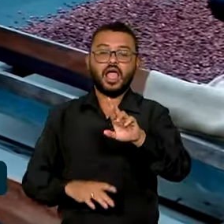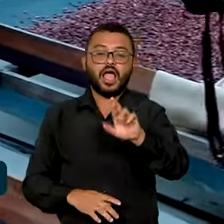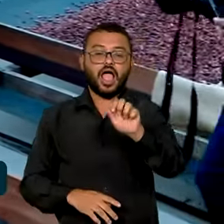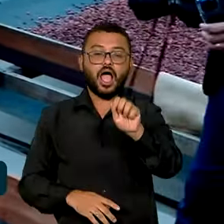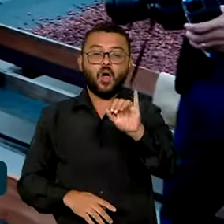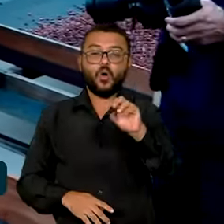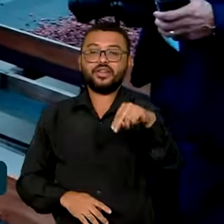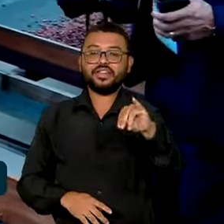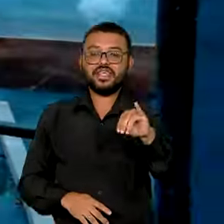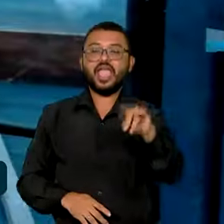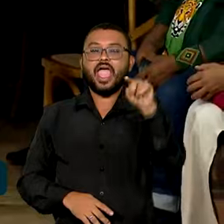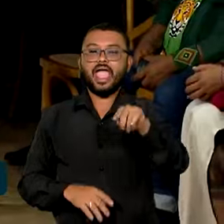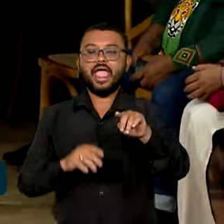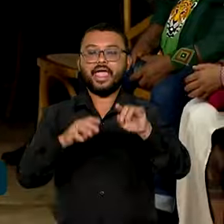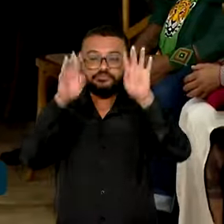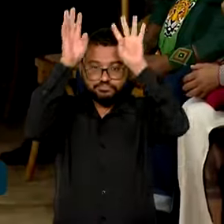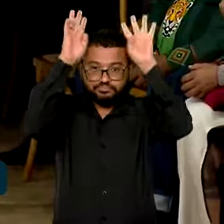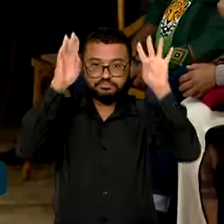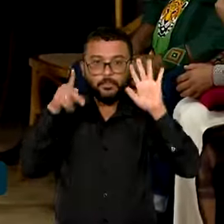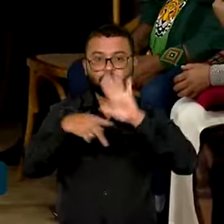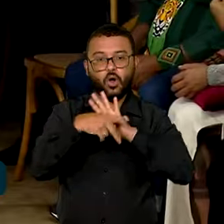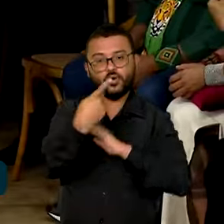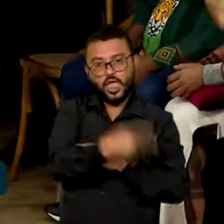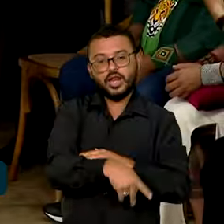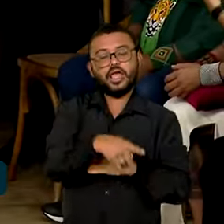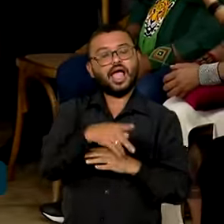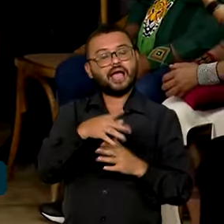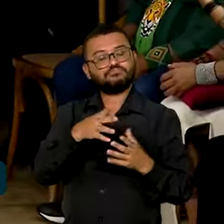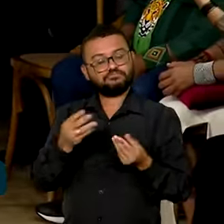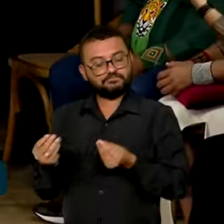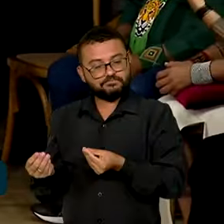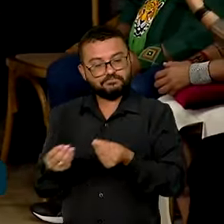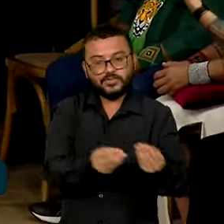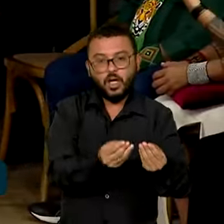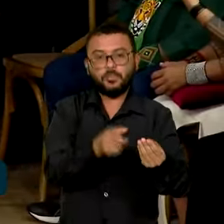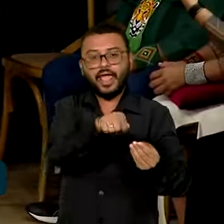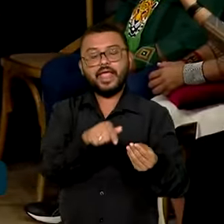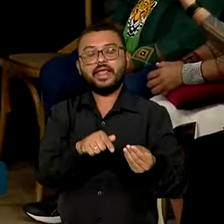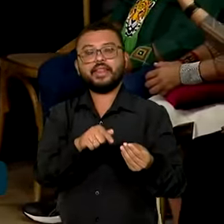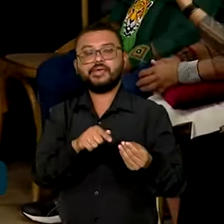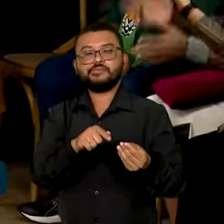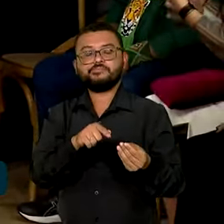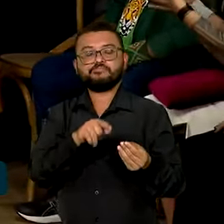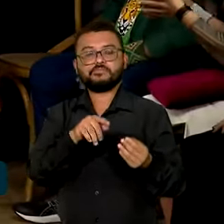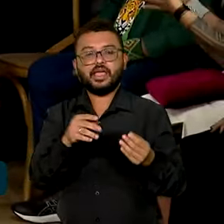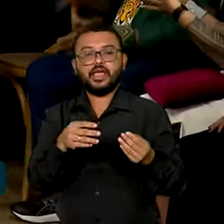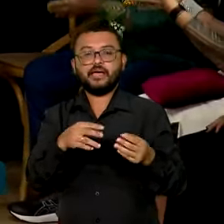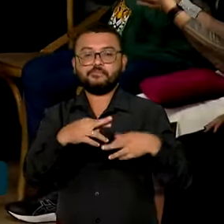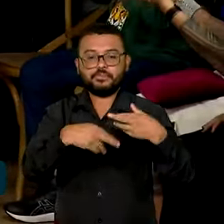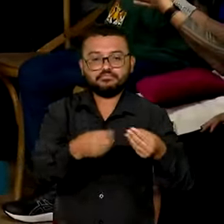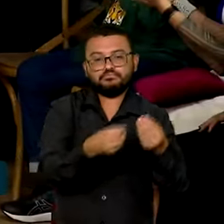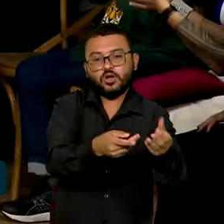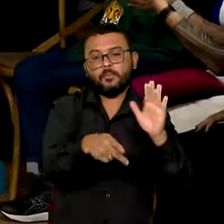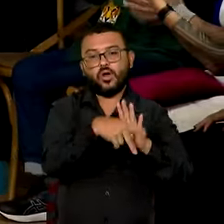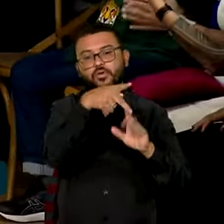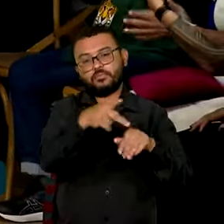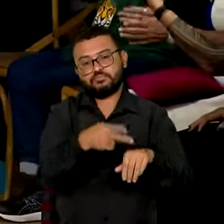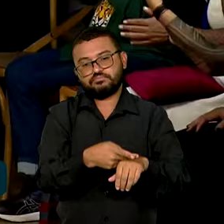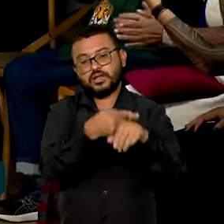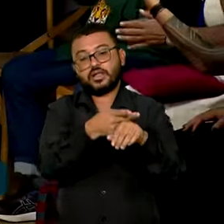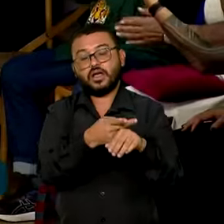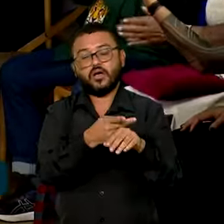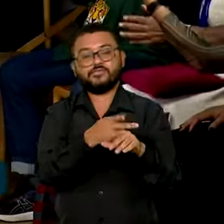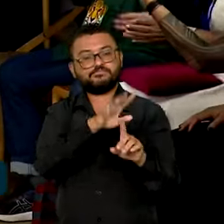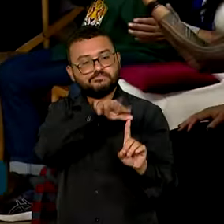que recebeu aí do governo francês a maior condecoração que se pode ter daquele governo. A Ordem de Legião da Honra